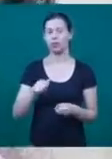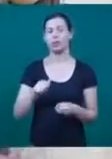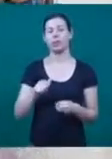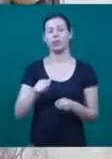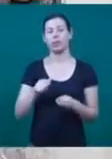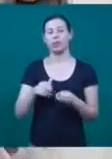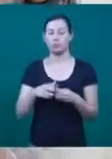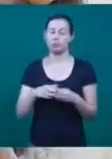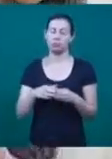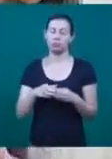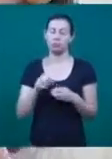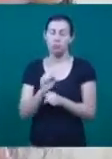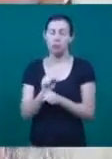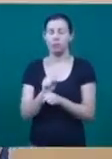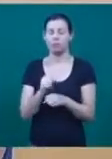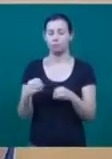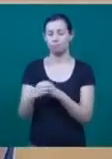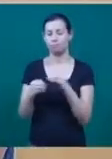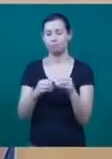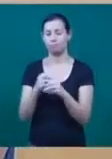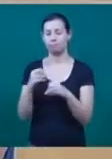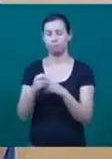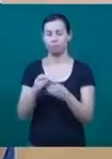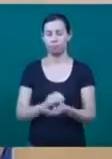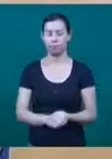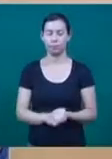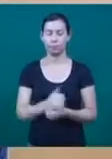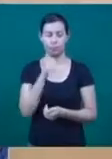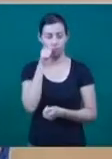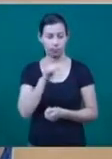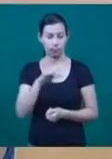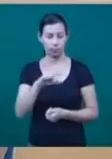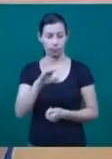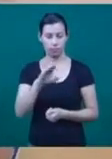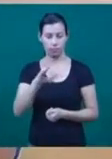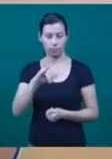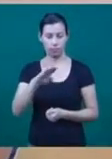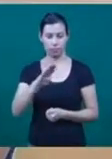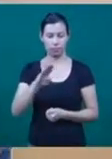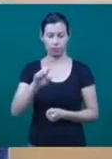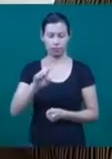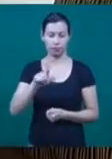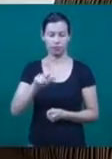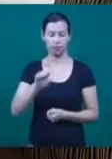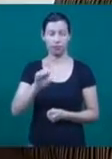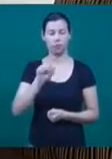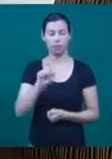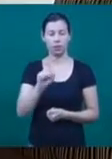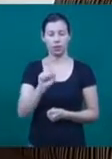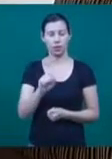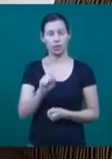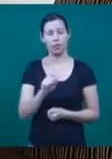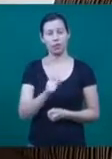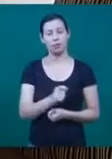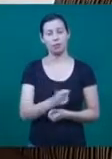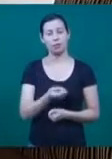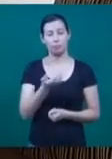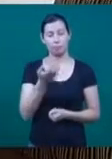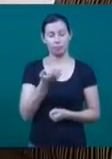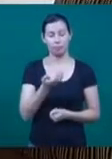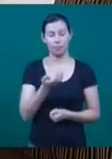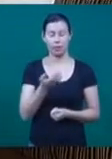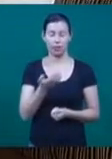em uma das crises que teve. A falta de sensibilidade também era um transtorno. Perda de movimento, perda de